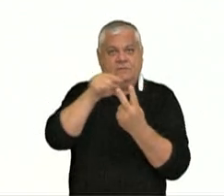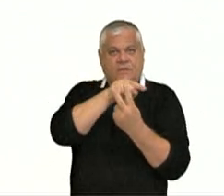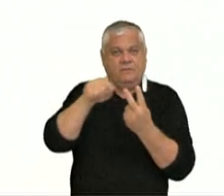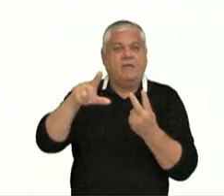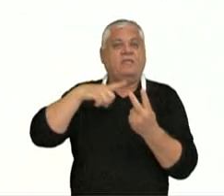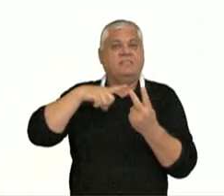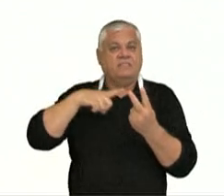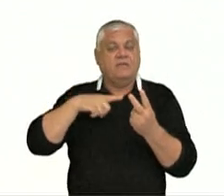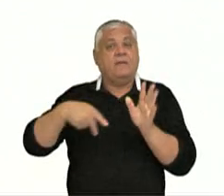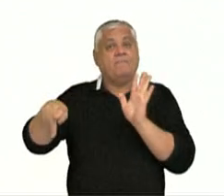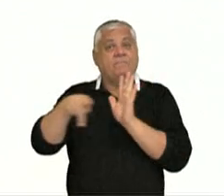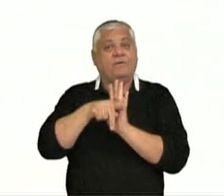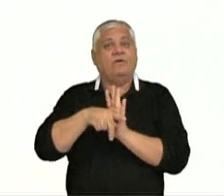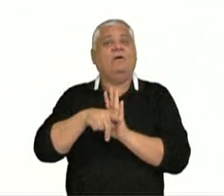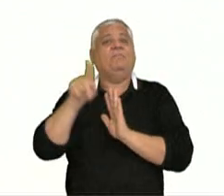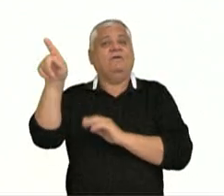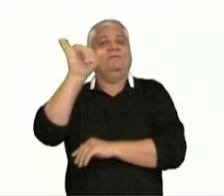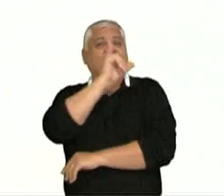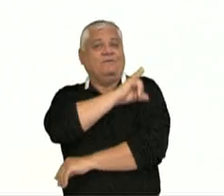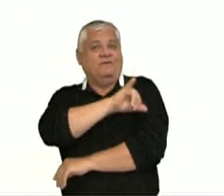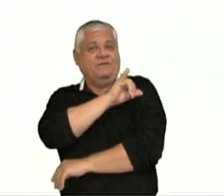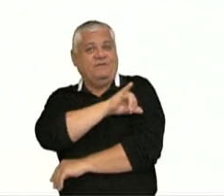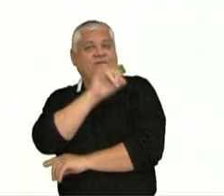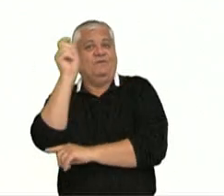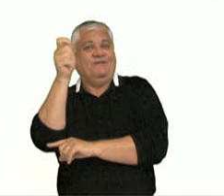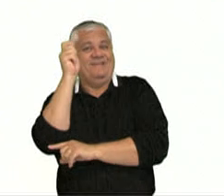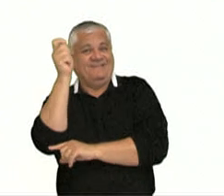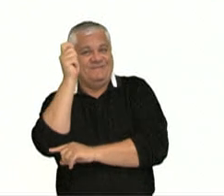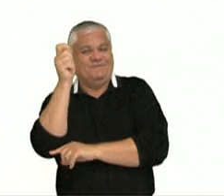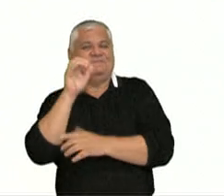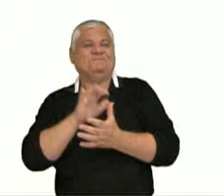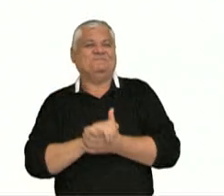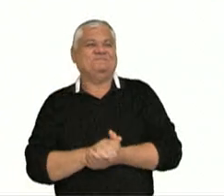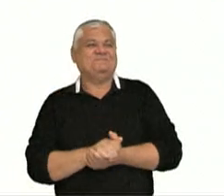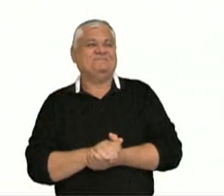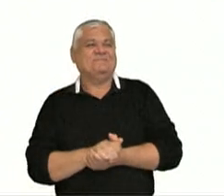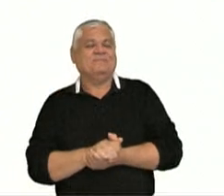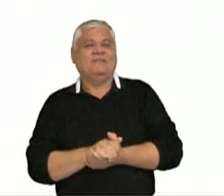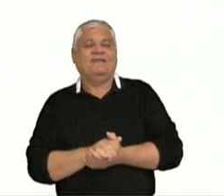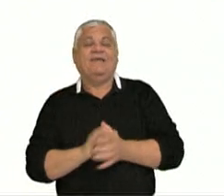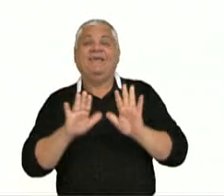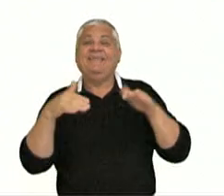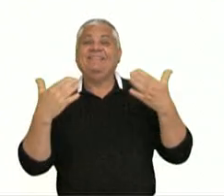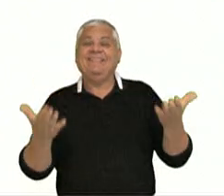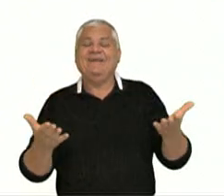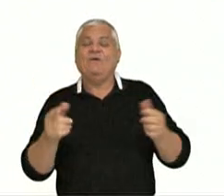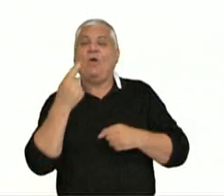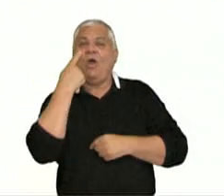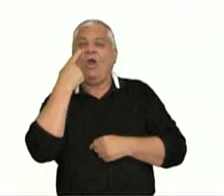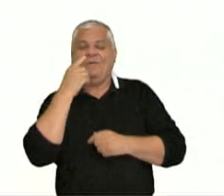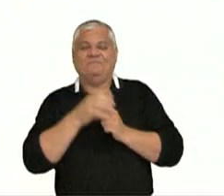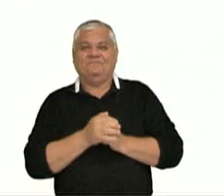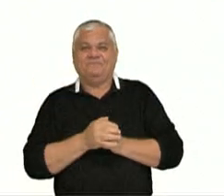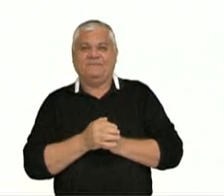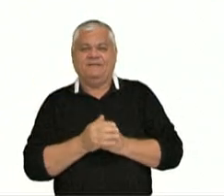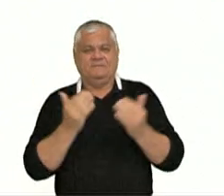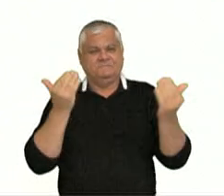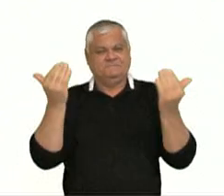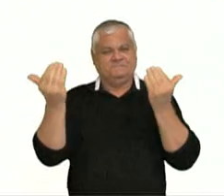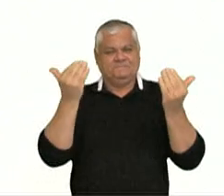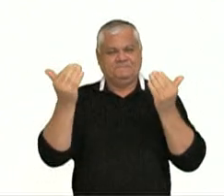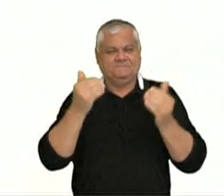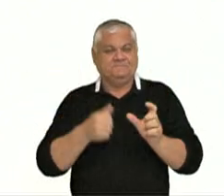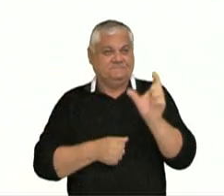típicas do Rio Grande do Sul, ok? Então, veja, olha, se nós formos analisar